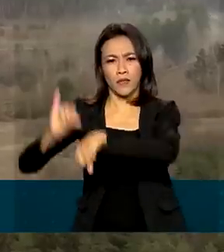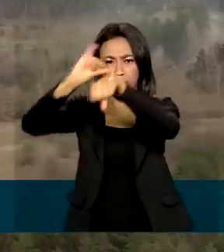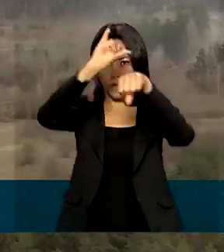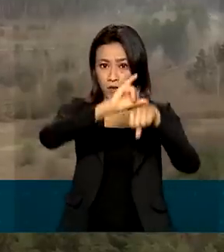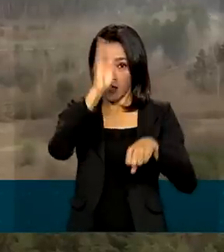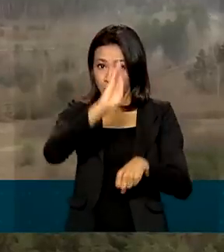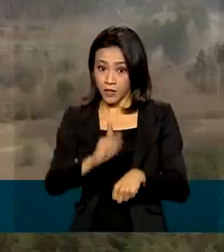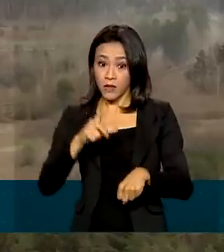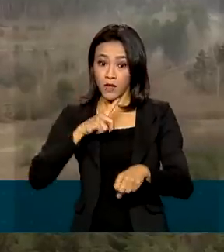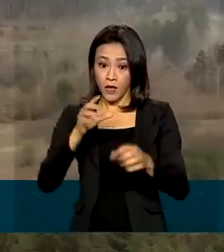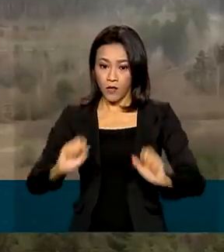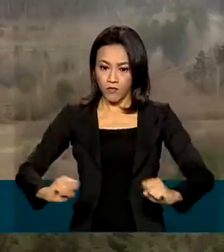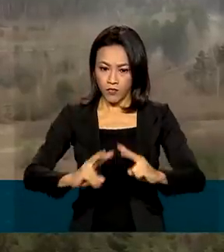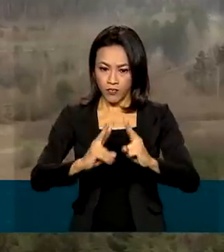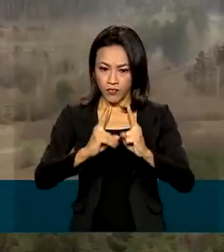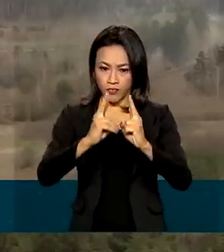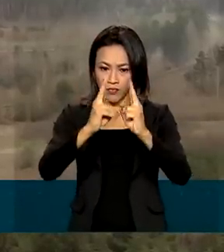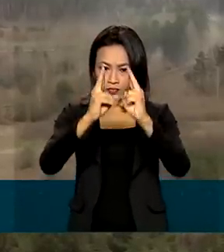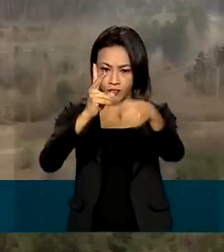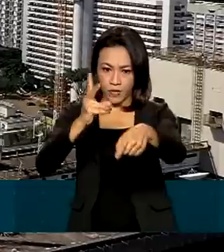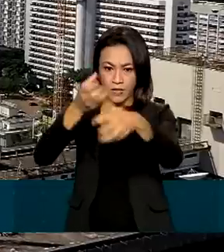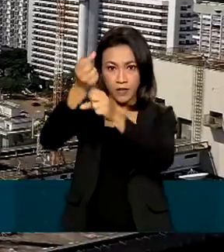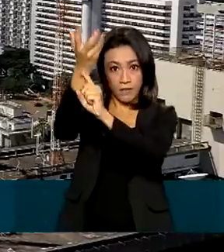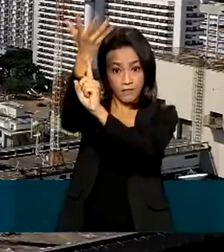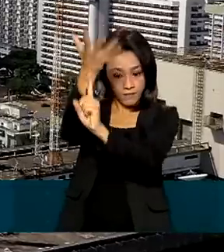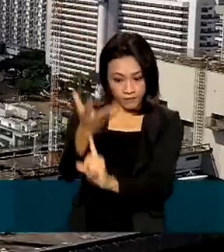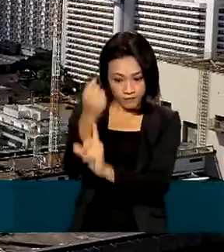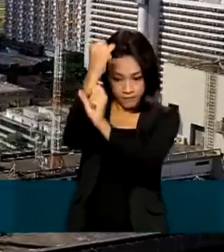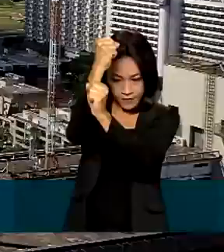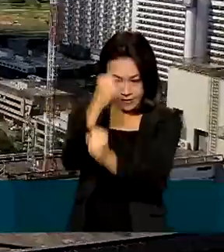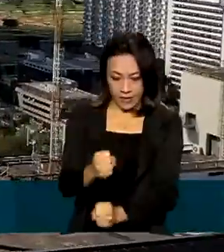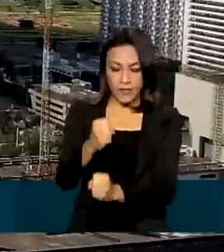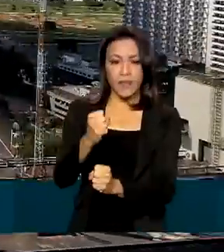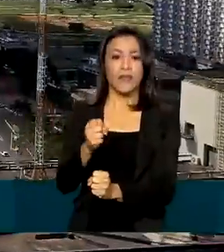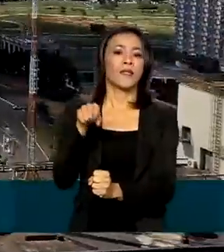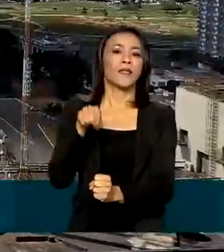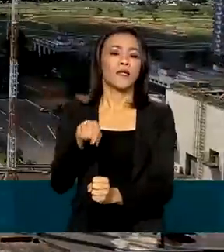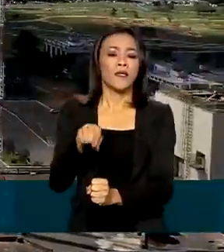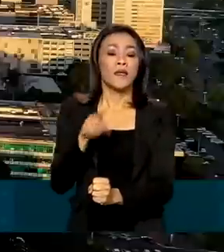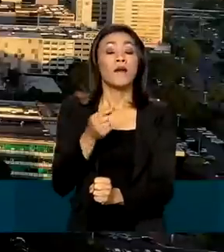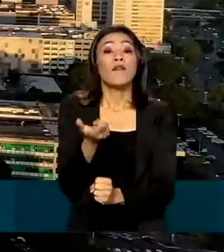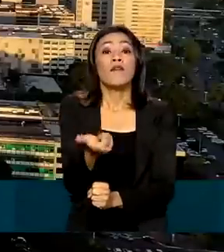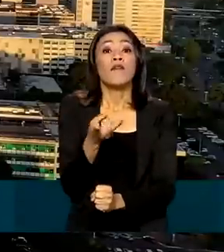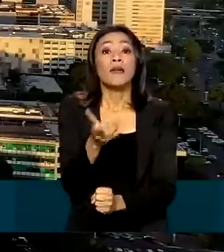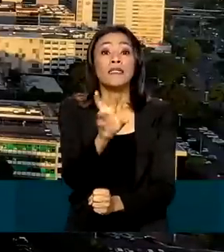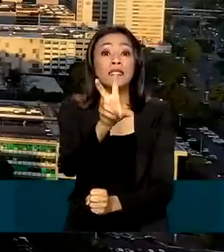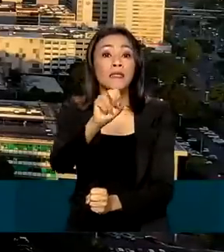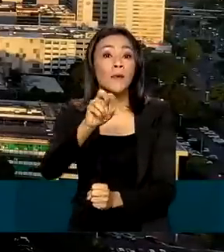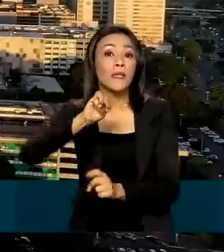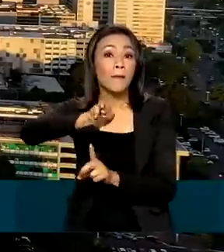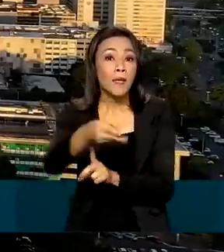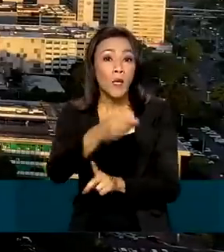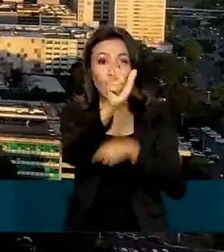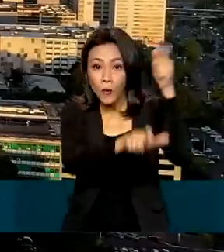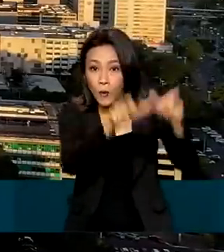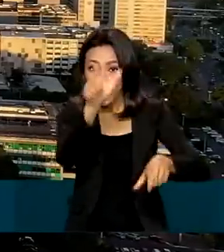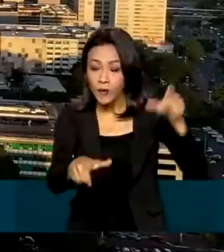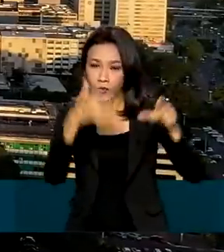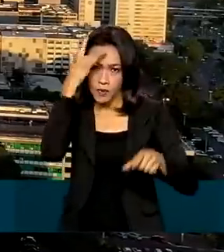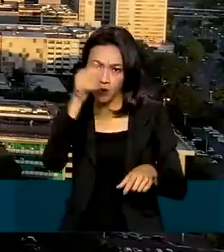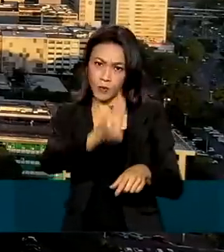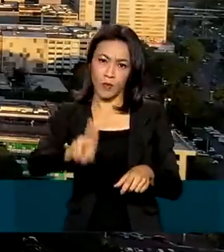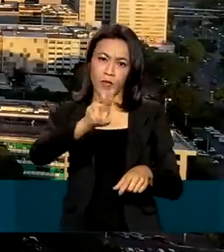contar com antenas da internet de quinta geração, beneficiando cerca de 50 milhões de usuários, o que representa